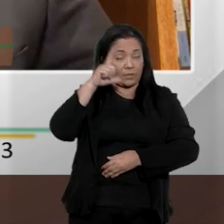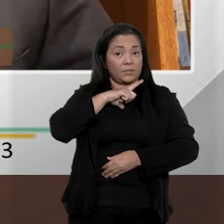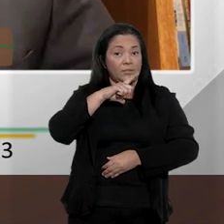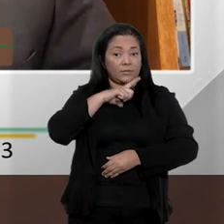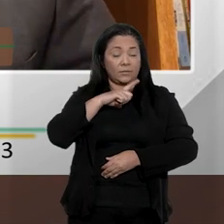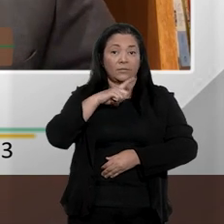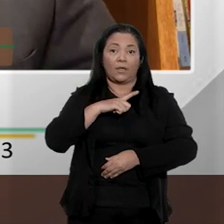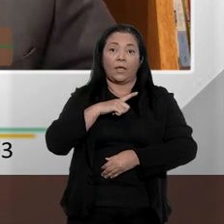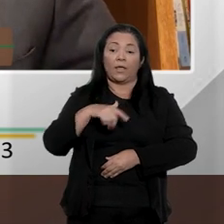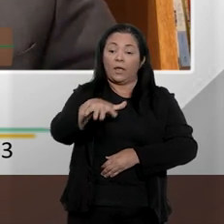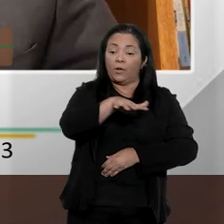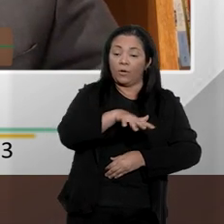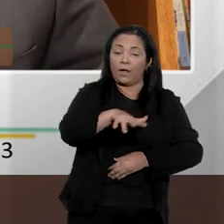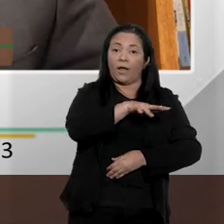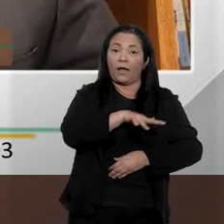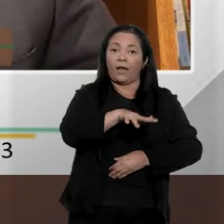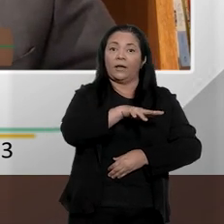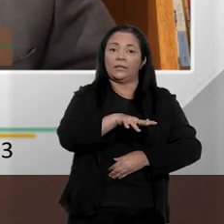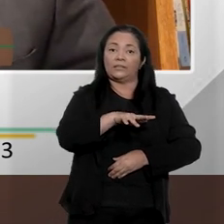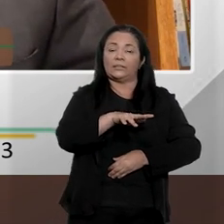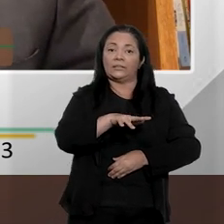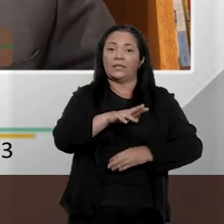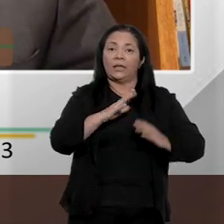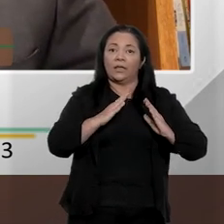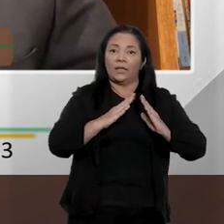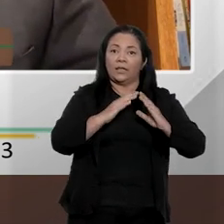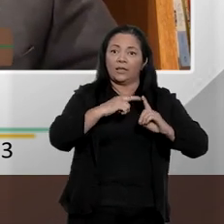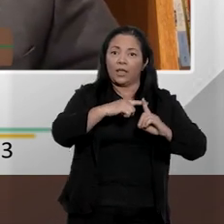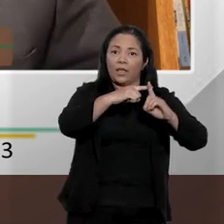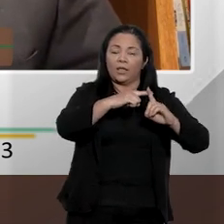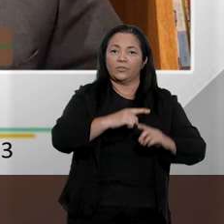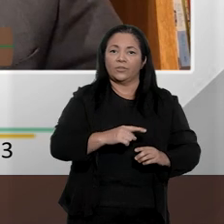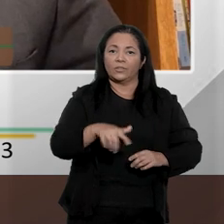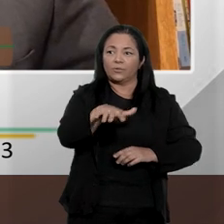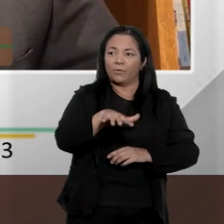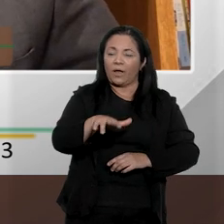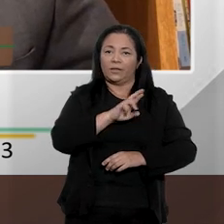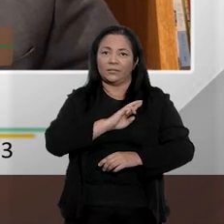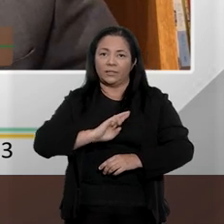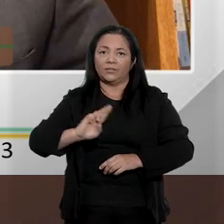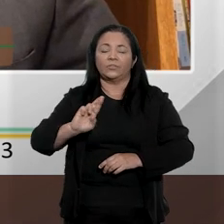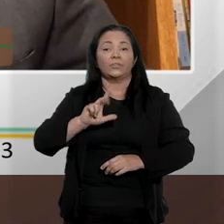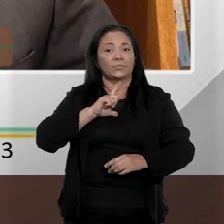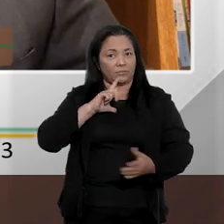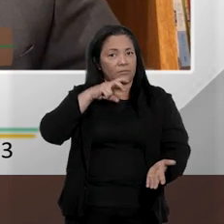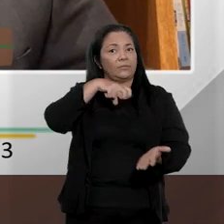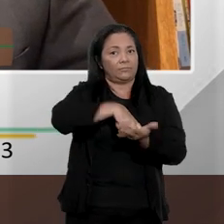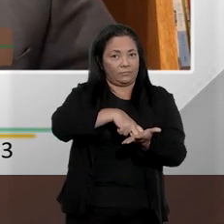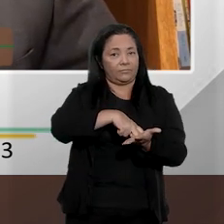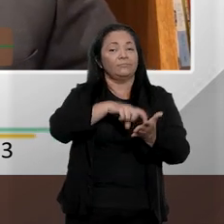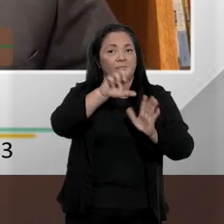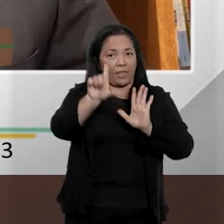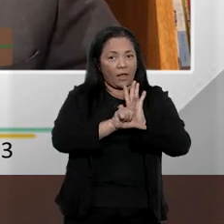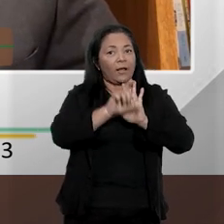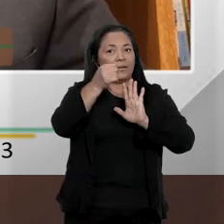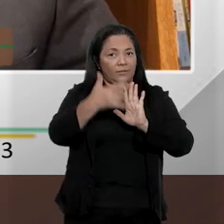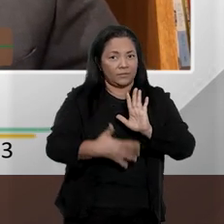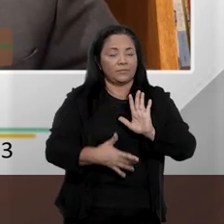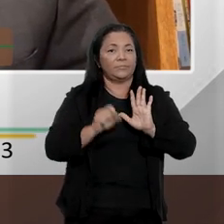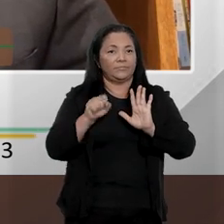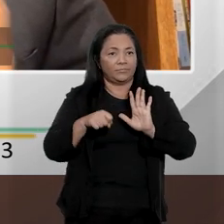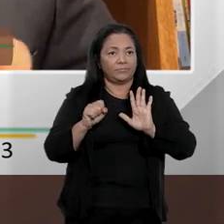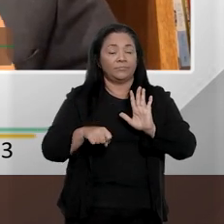religiosos. Então, temos essas causas de aumento de pena também nessas hipóteses. Então, temos algumas